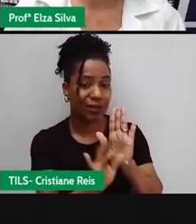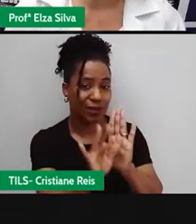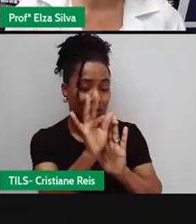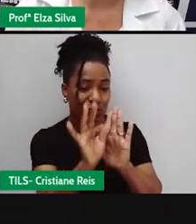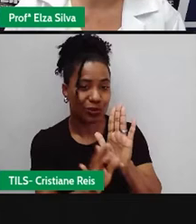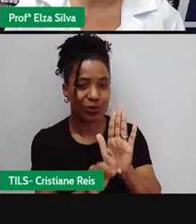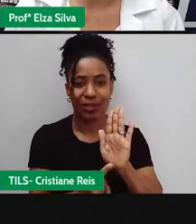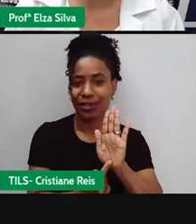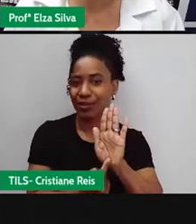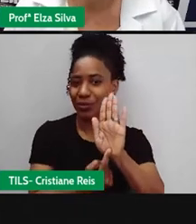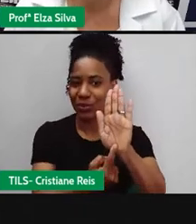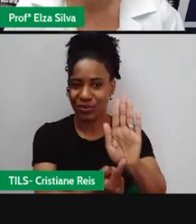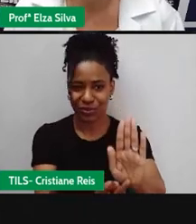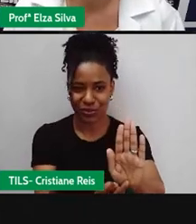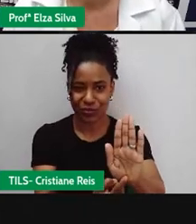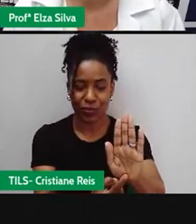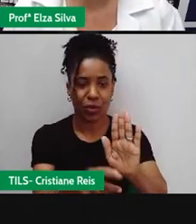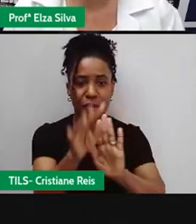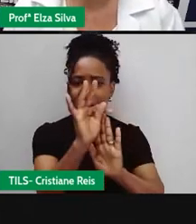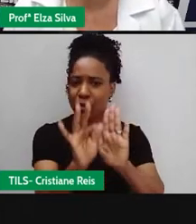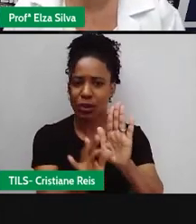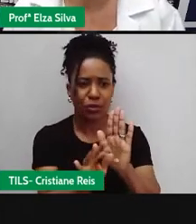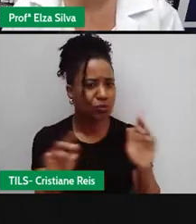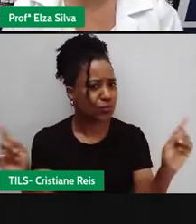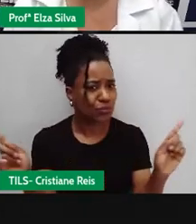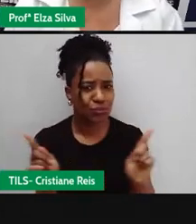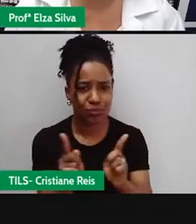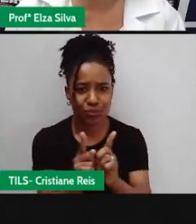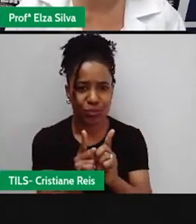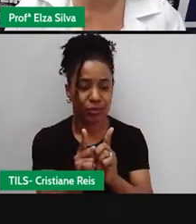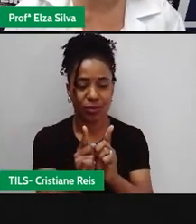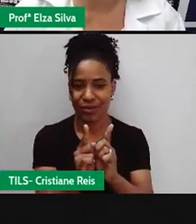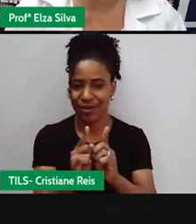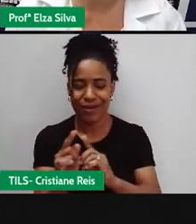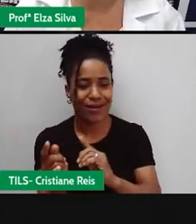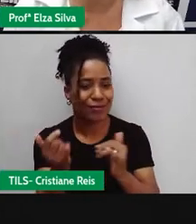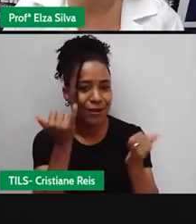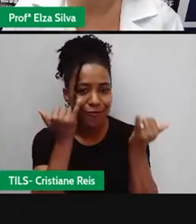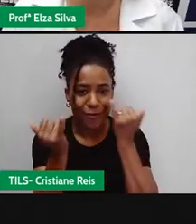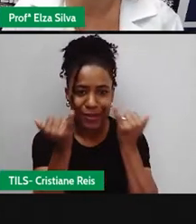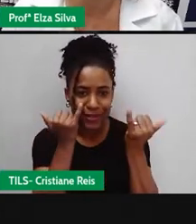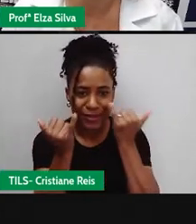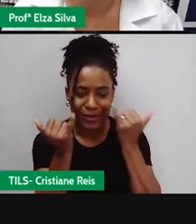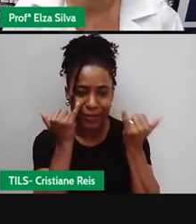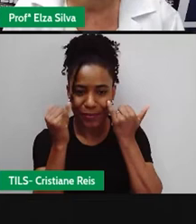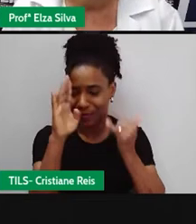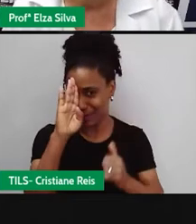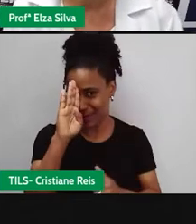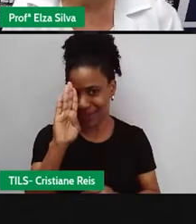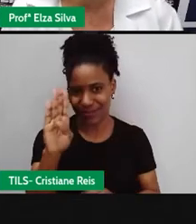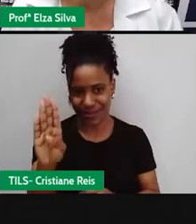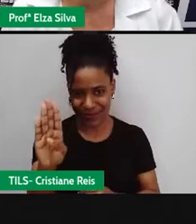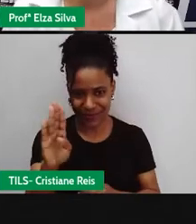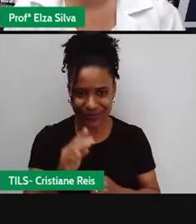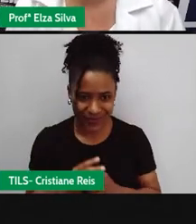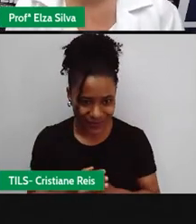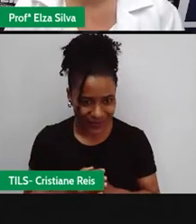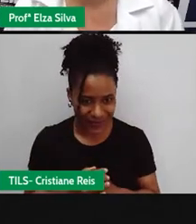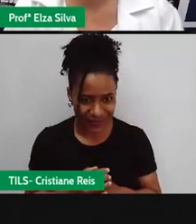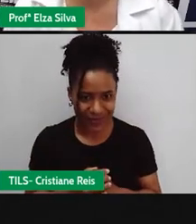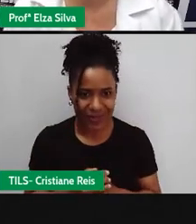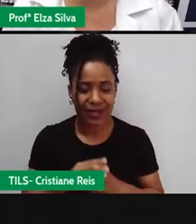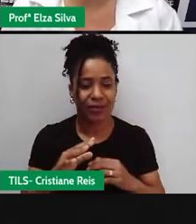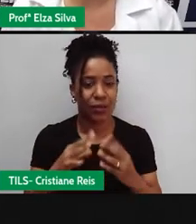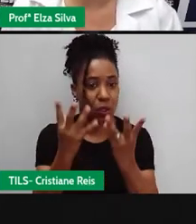geralmente são textos curtos Com as principais informações sobre uma determinada obra No caso da